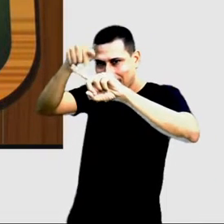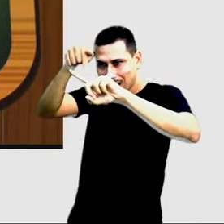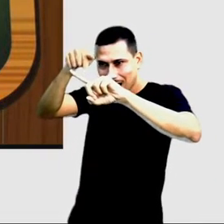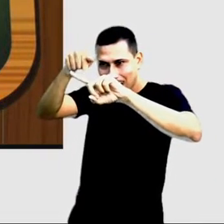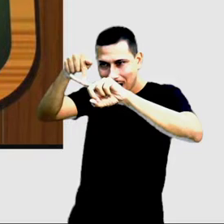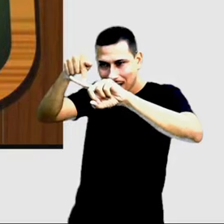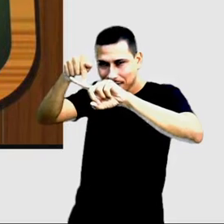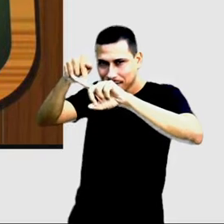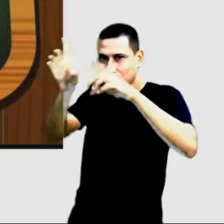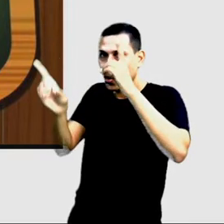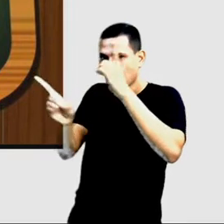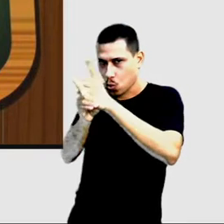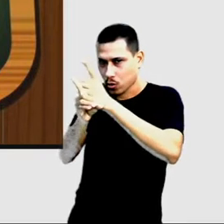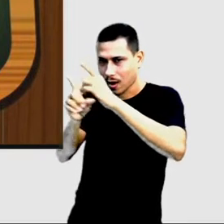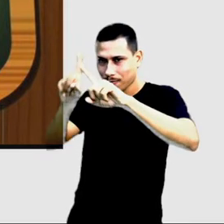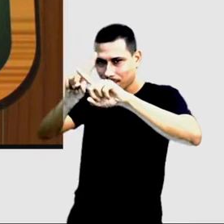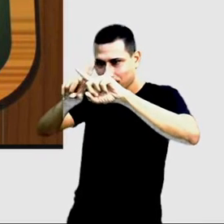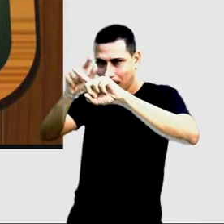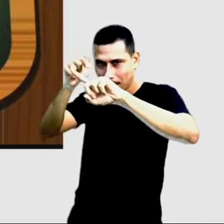concorrentes.